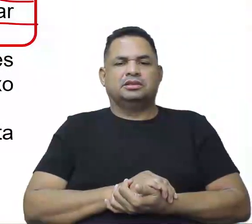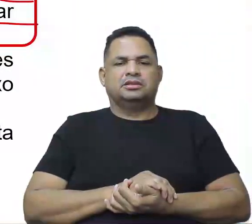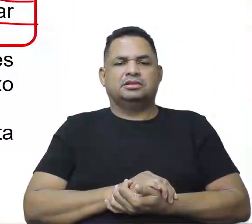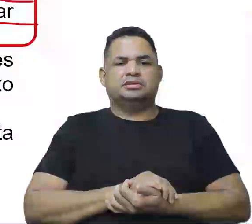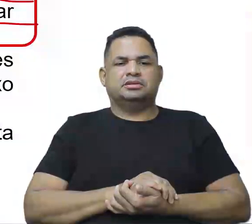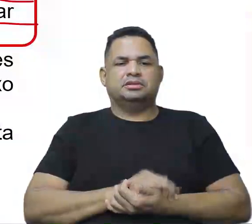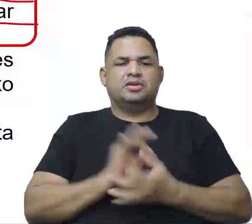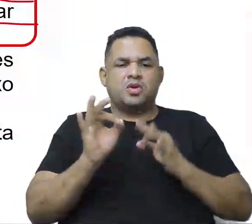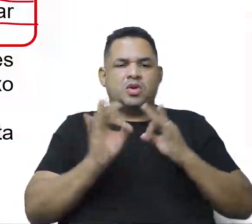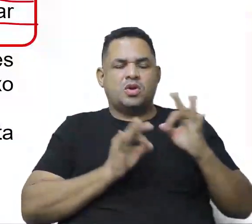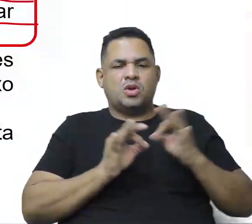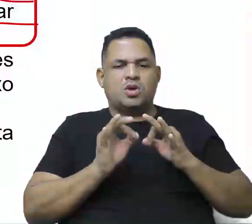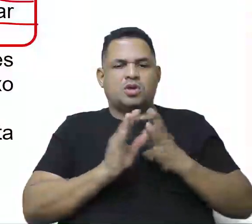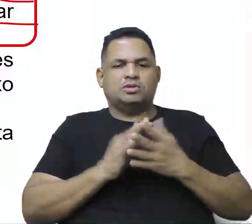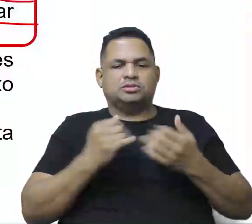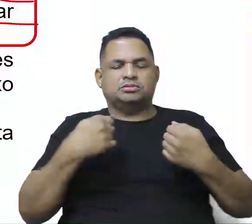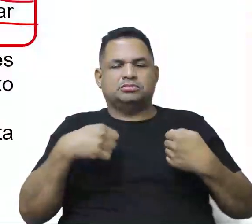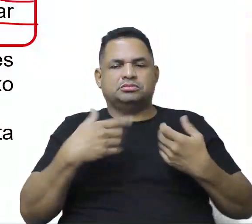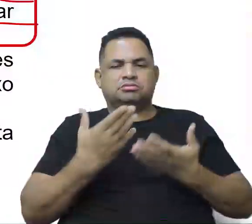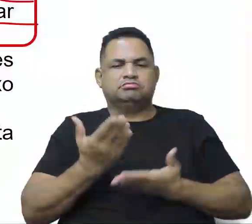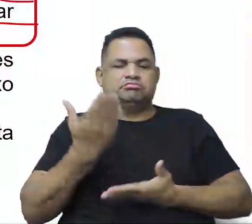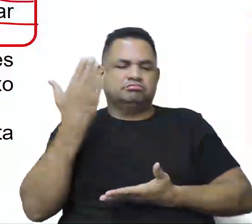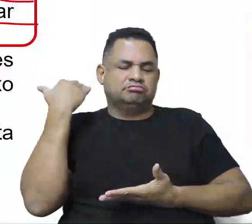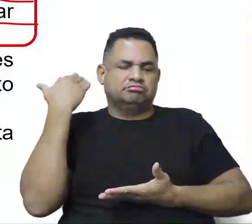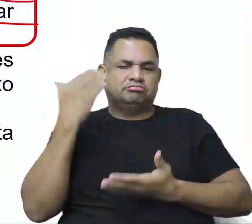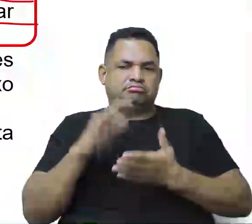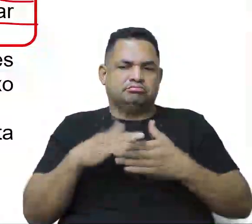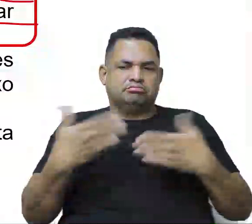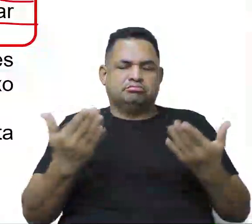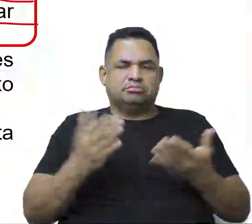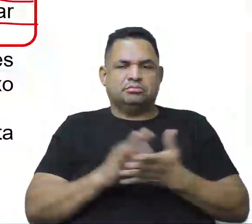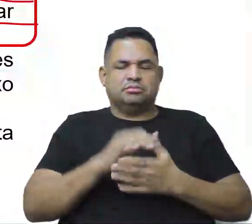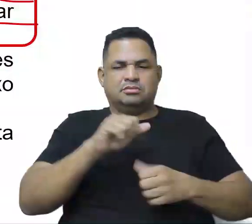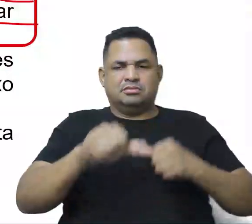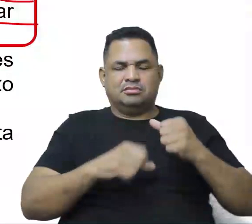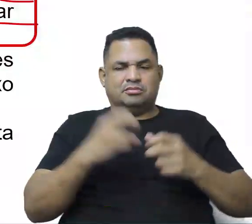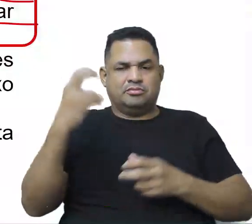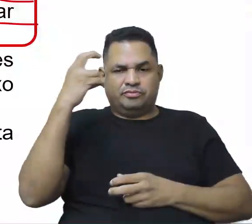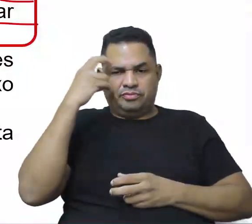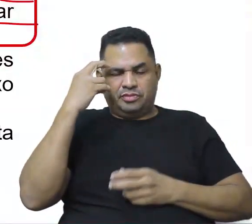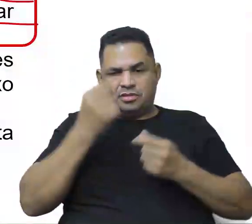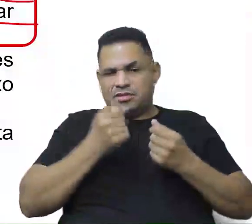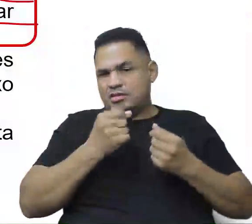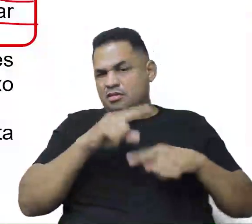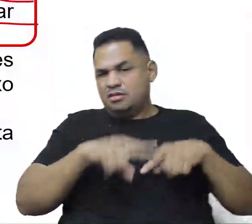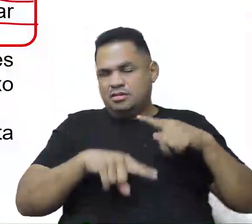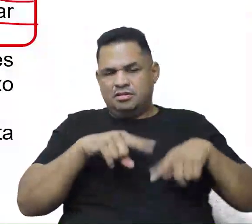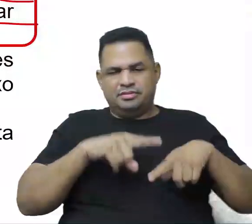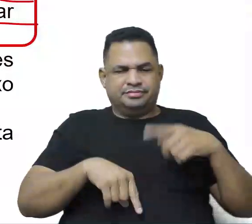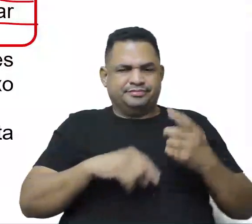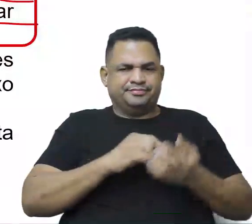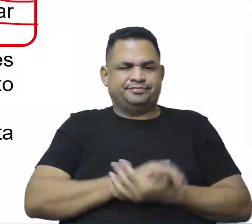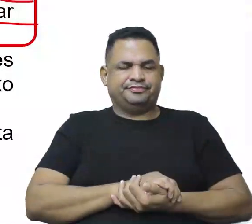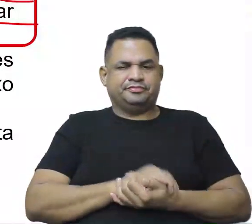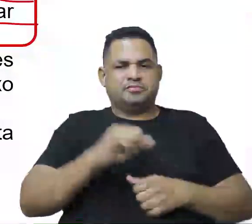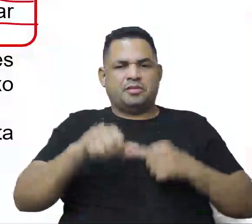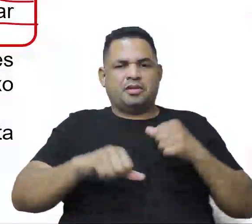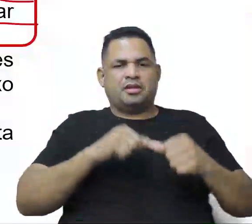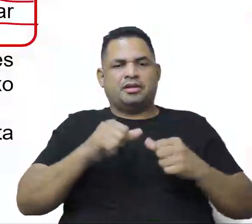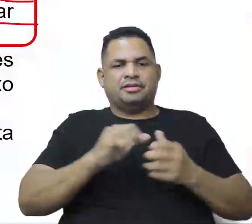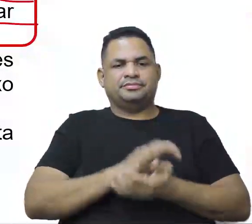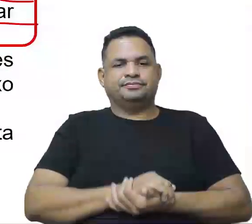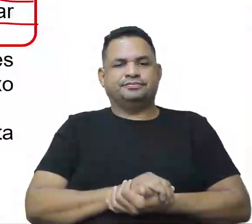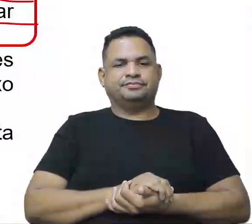E criando essas necessidades que ele não tinha e transformando a cultura em mercadoria, né? Então,